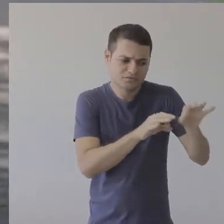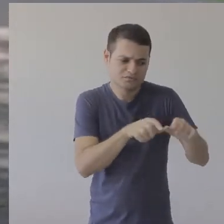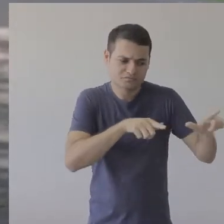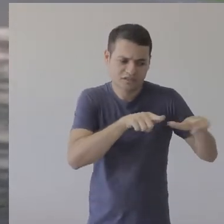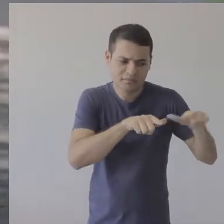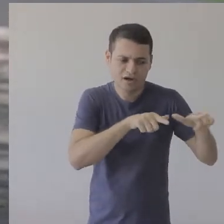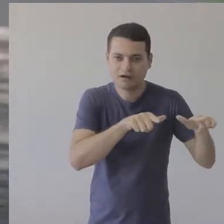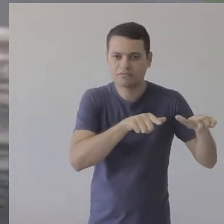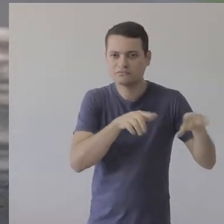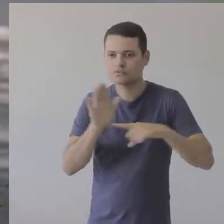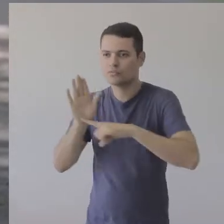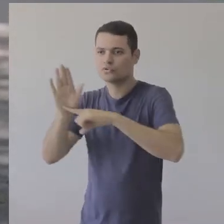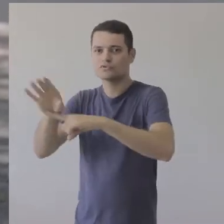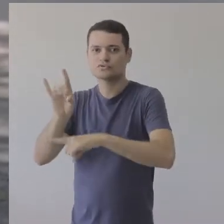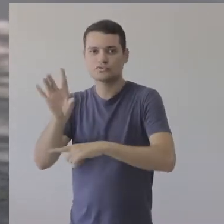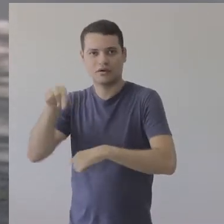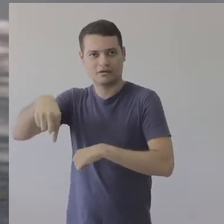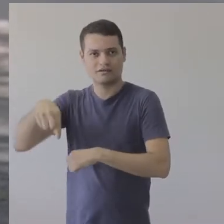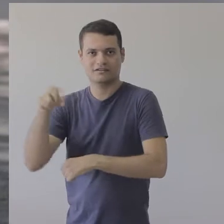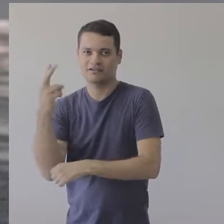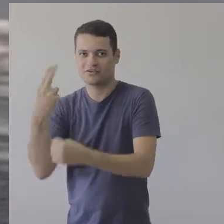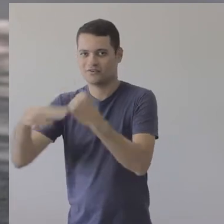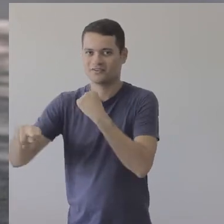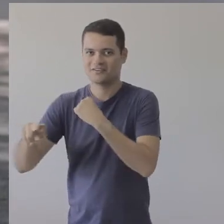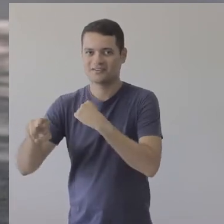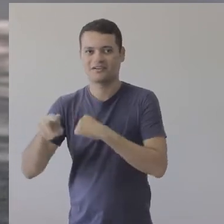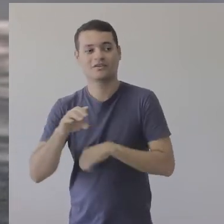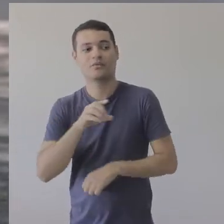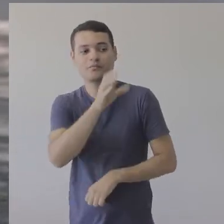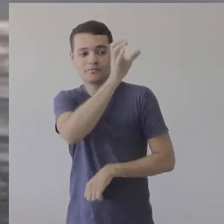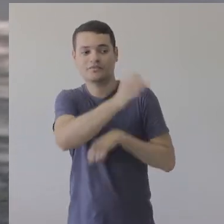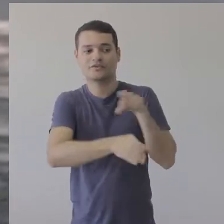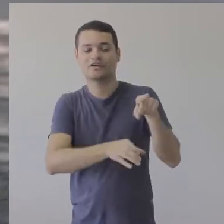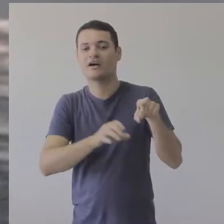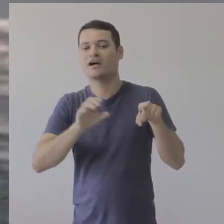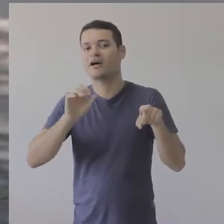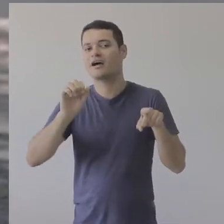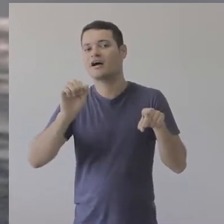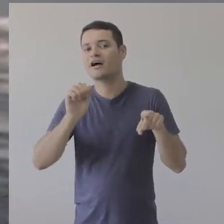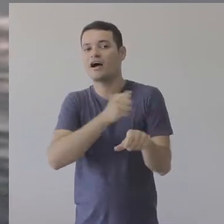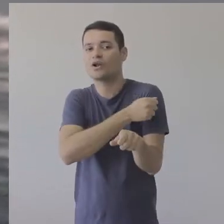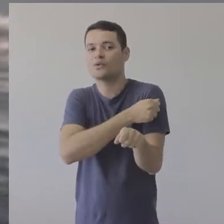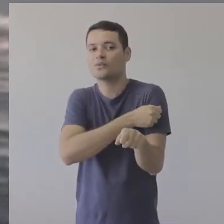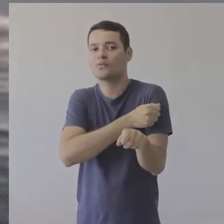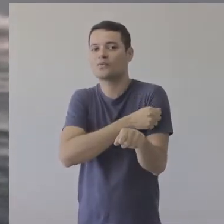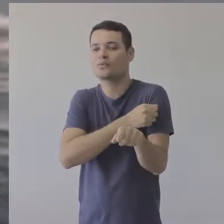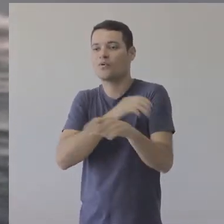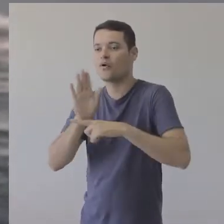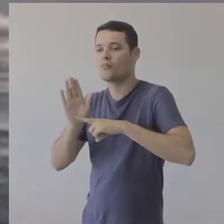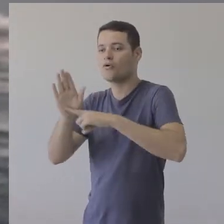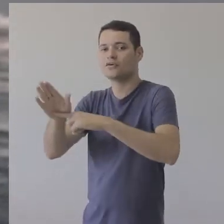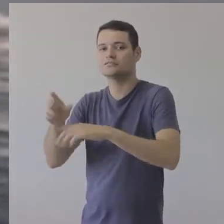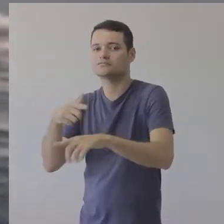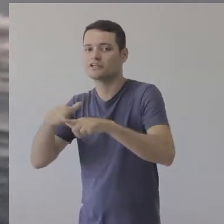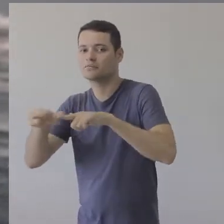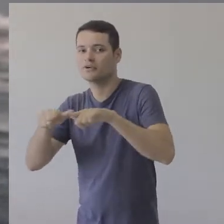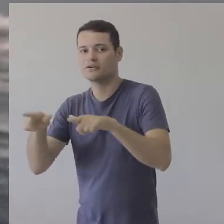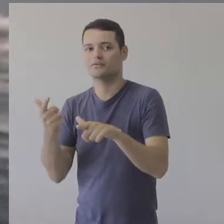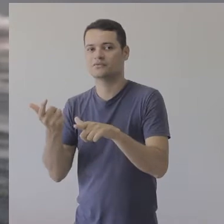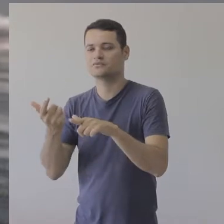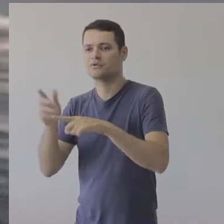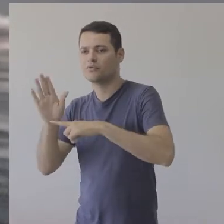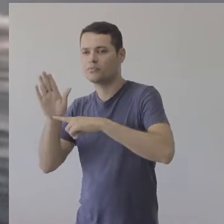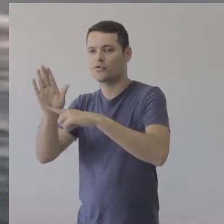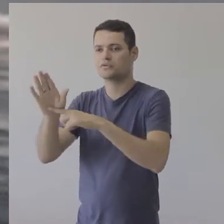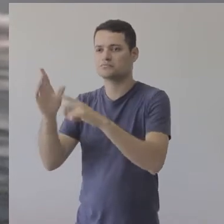UFES. O graduando em Artes Visuais, Mike Douglas Cabral Machado expõe seus trabalhos na mostra Diário Visual, uma